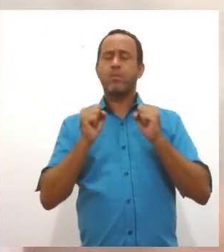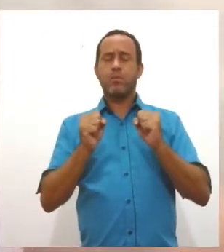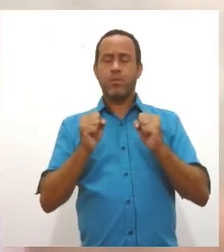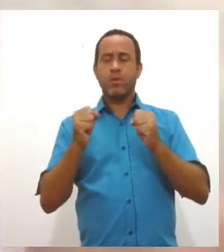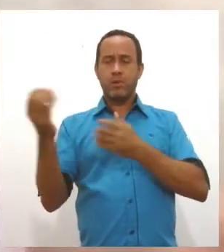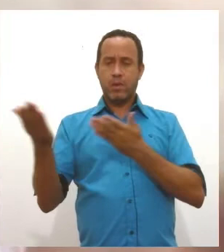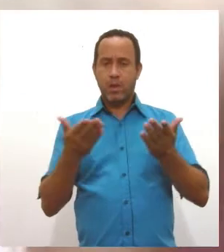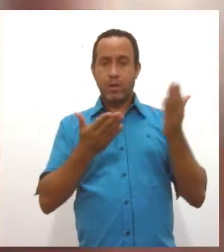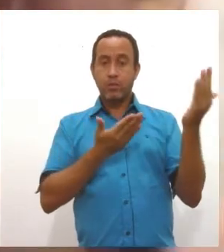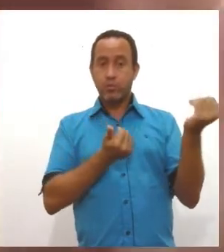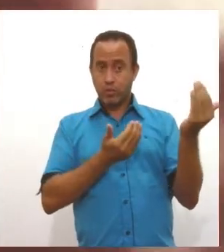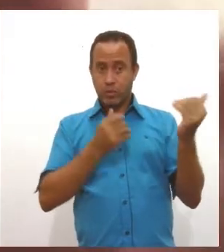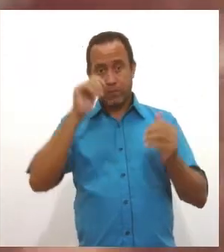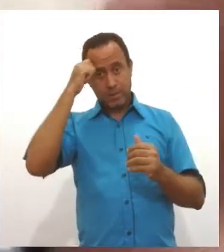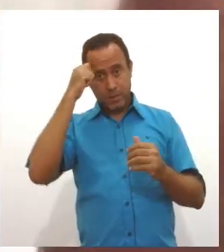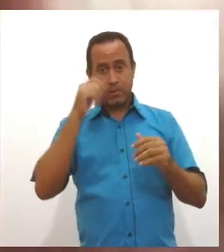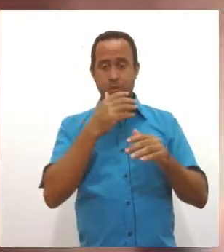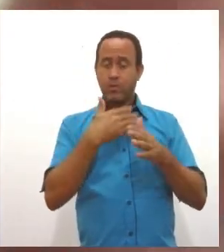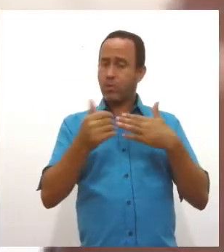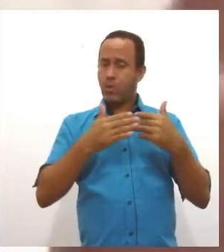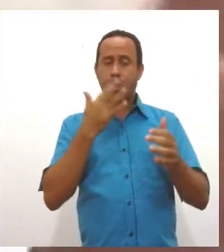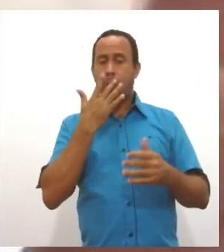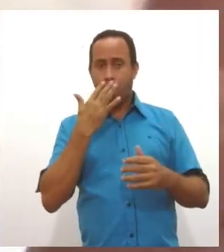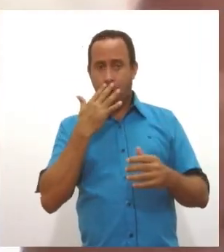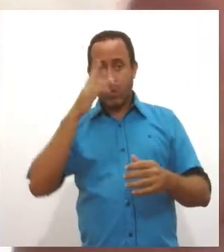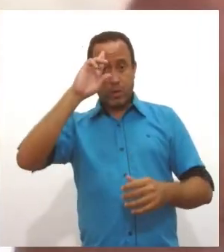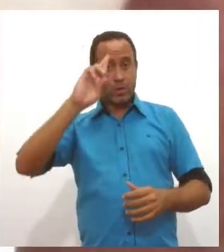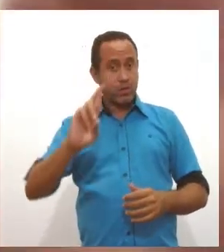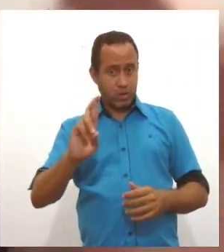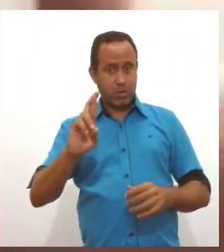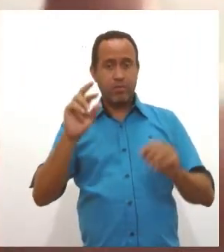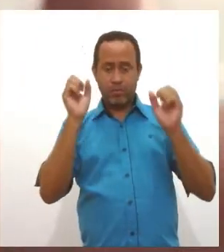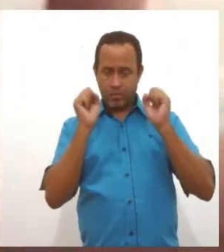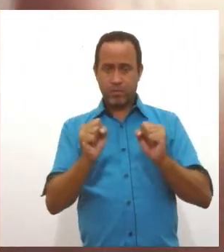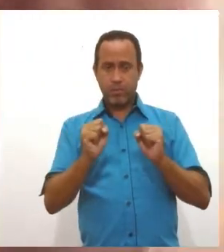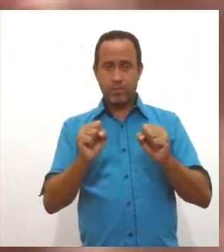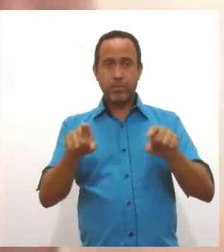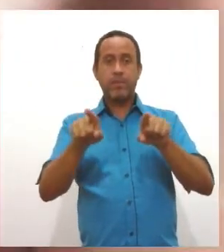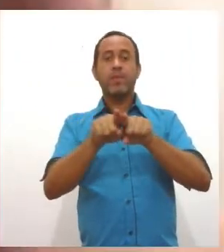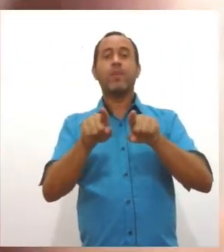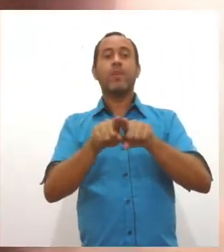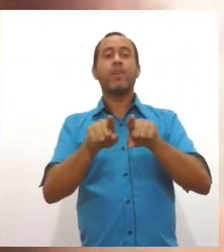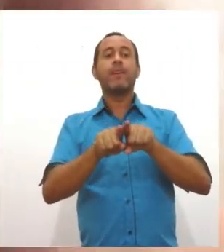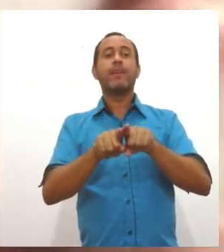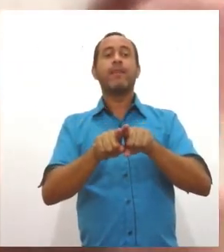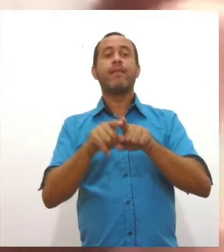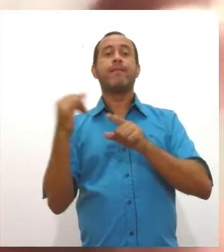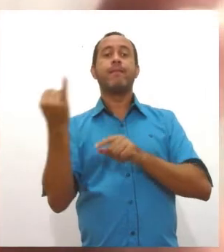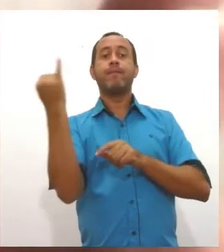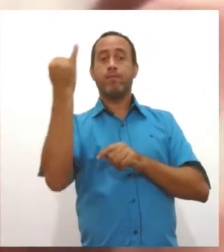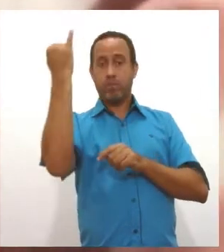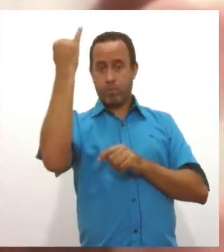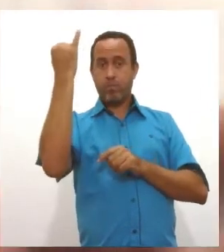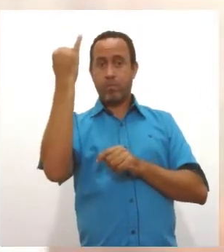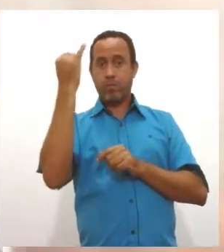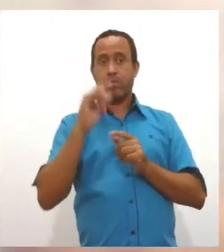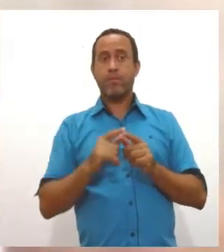exerçam os cargos de direção, chefia, assessoramento e também uma coisa que é muito importante,